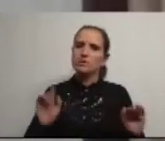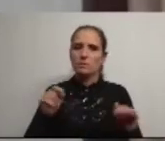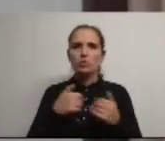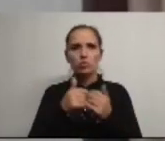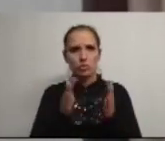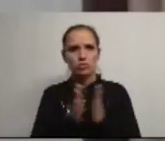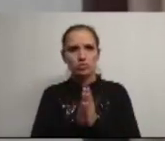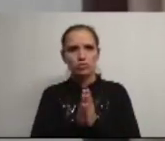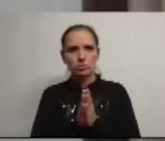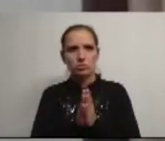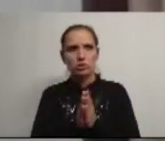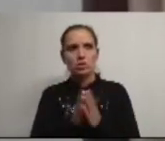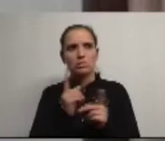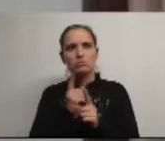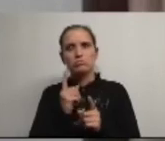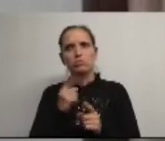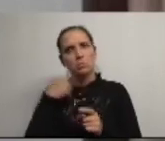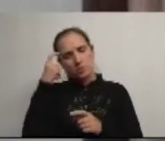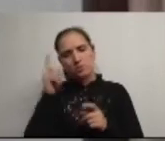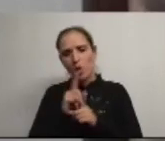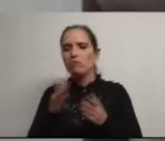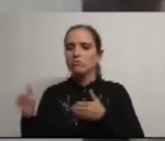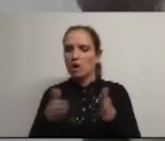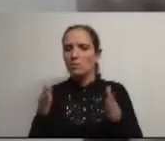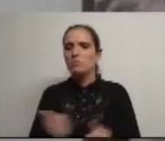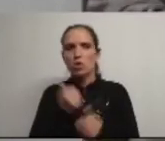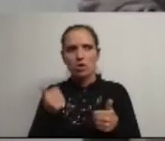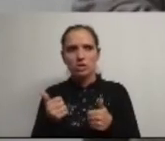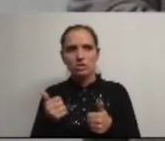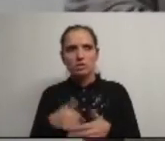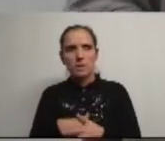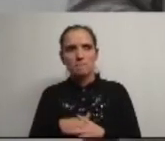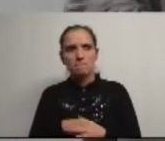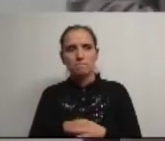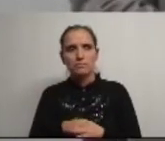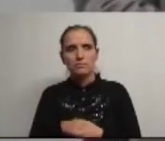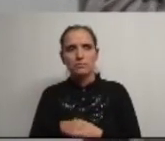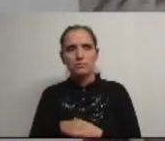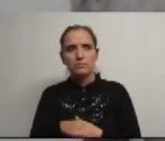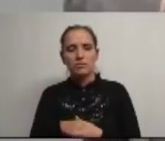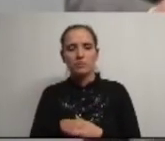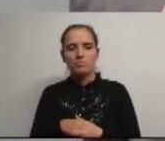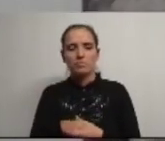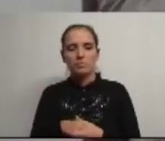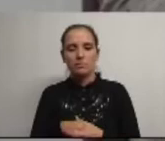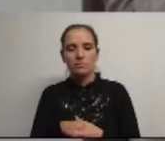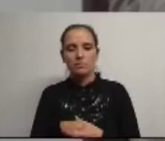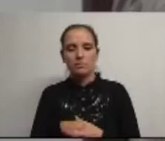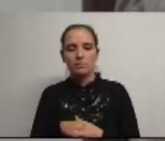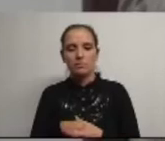de todos e portanto penso que estamos no bom caminho aquela frase célebre ou no caminho certo